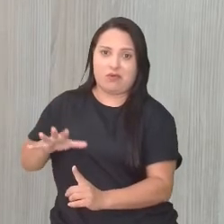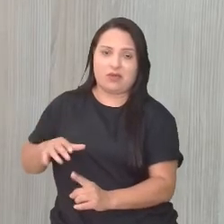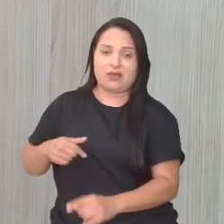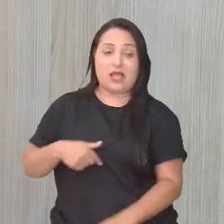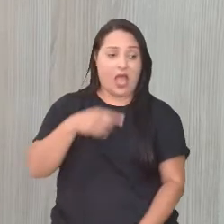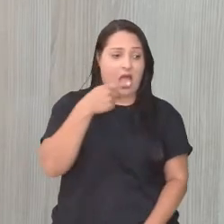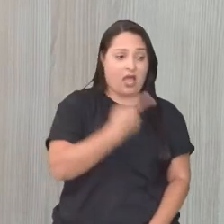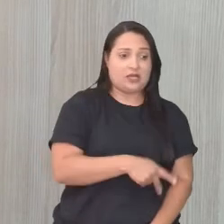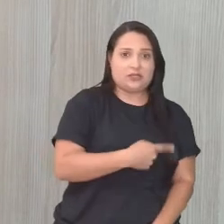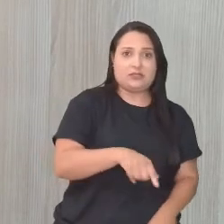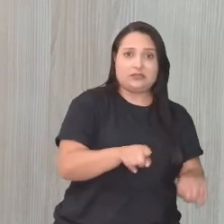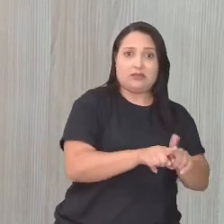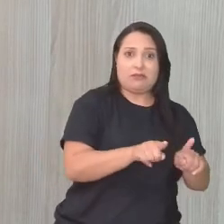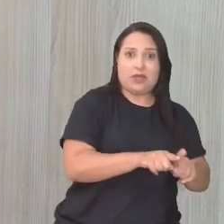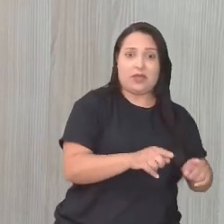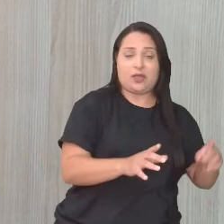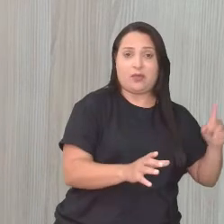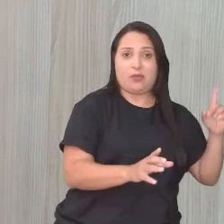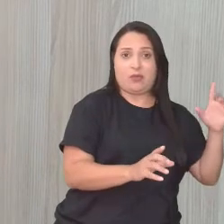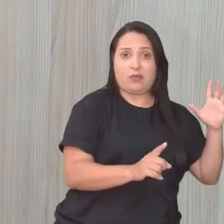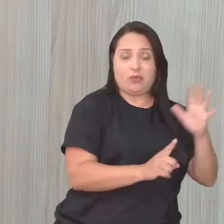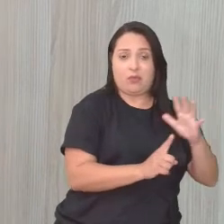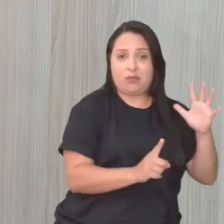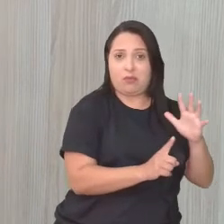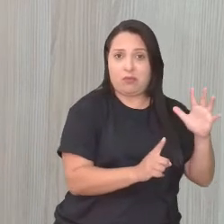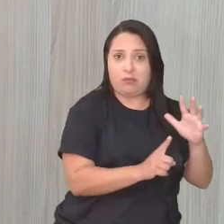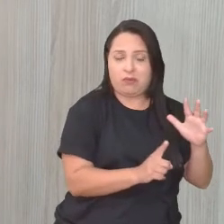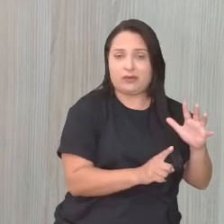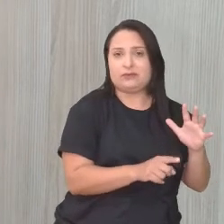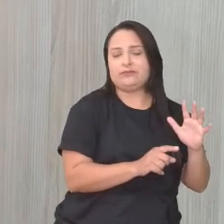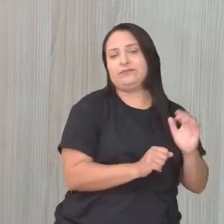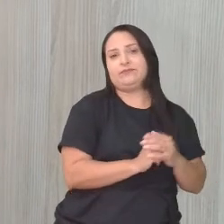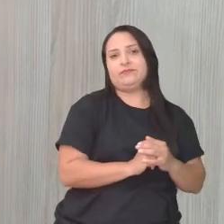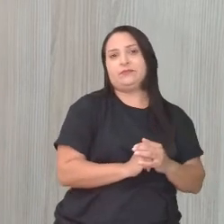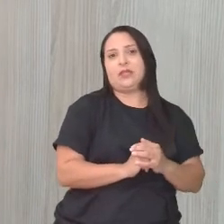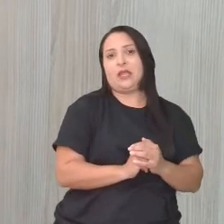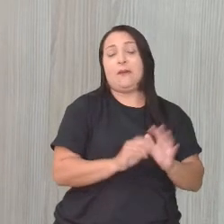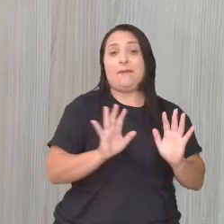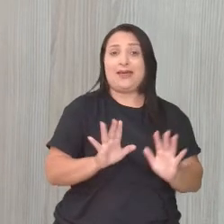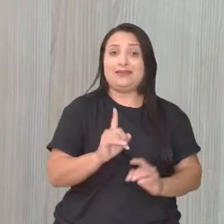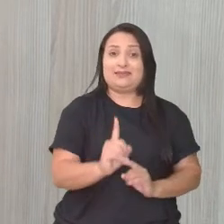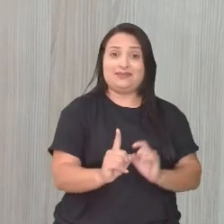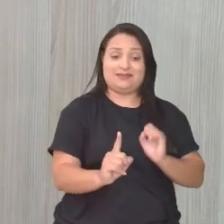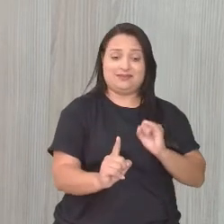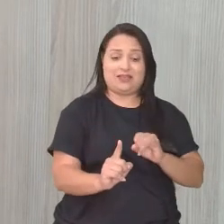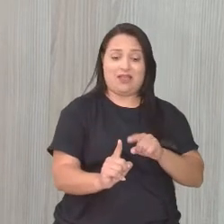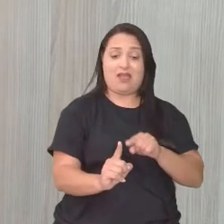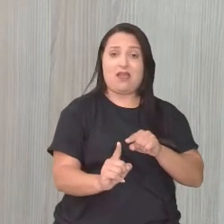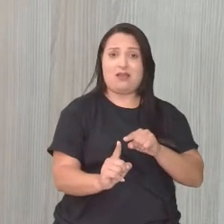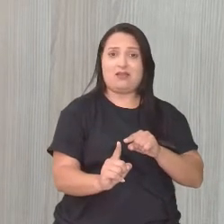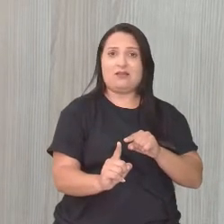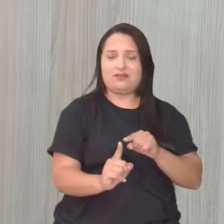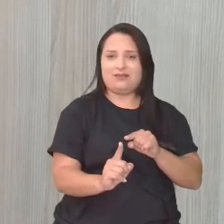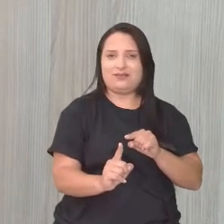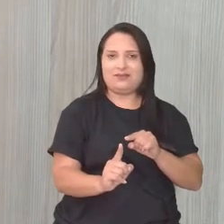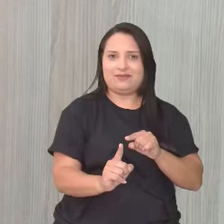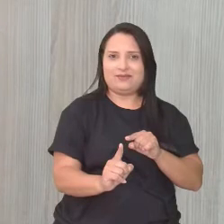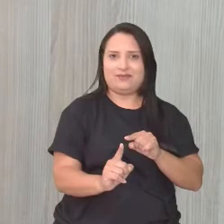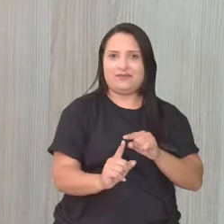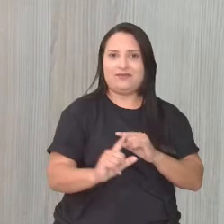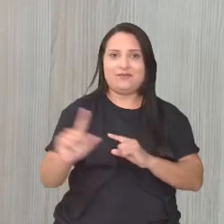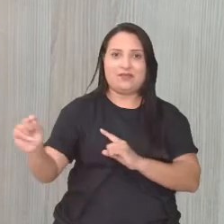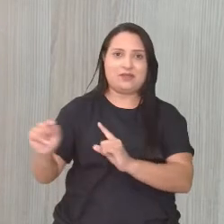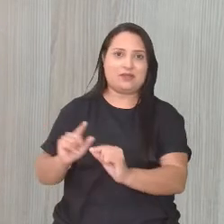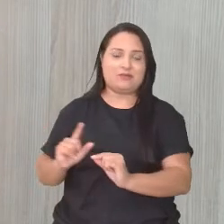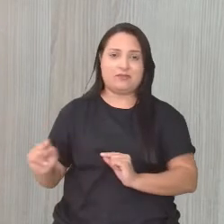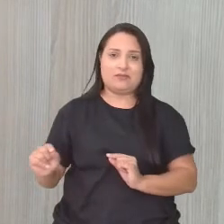ele fez? Ele voltou. Só que se ele voltasse, ele e a corte, a família toda fosse embora, não